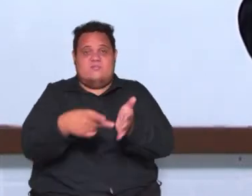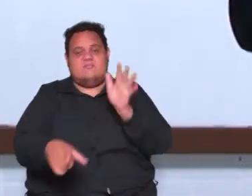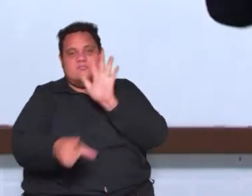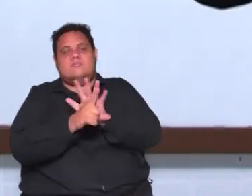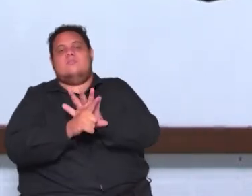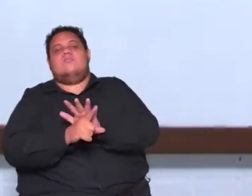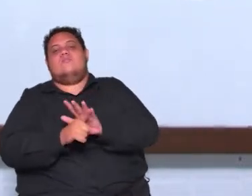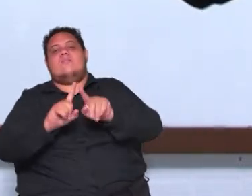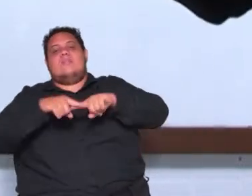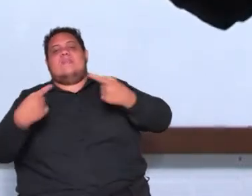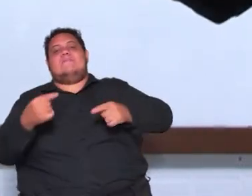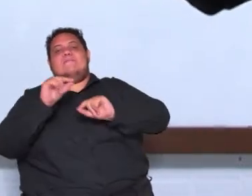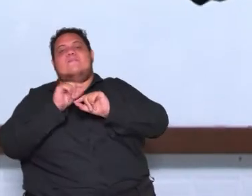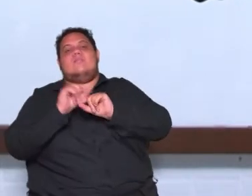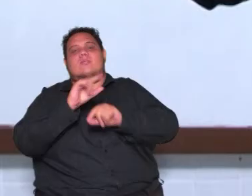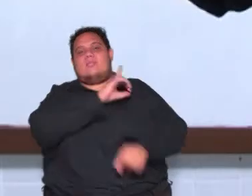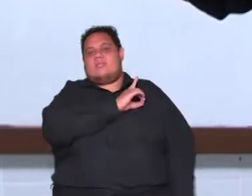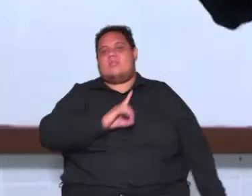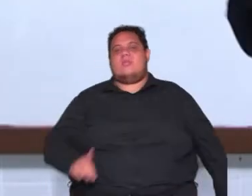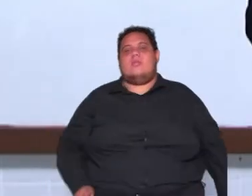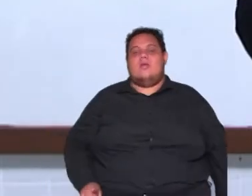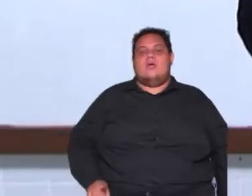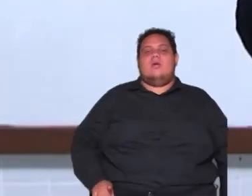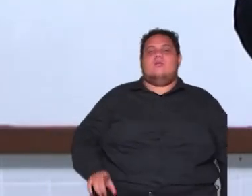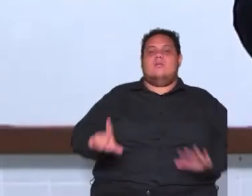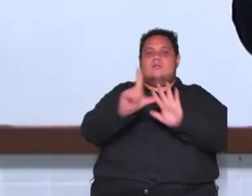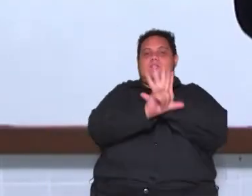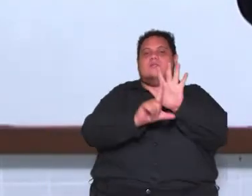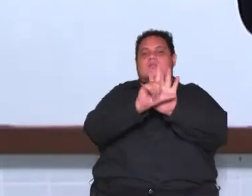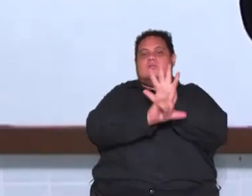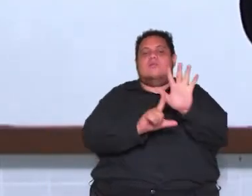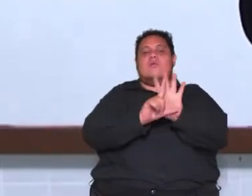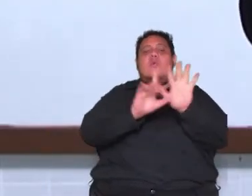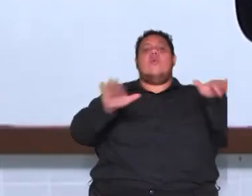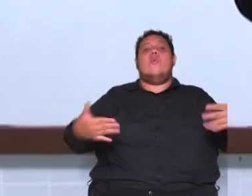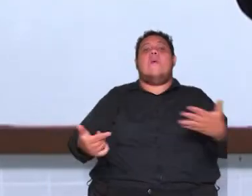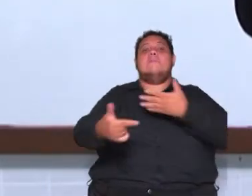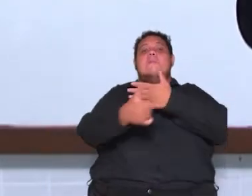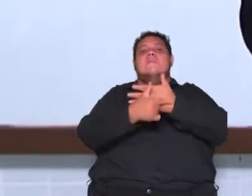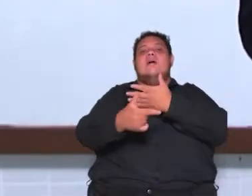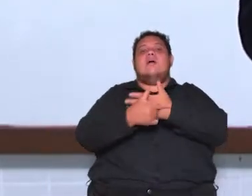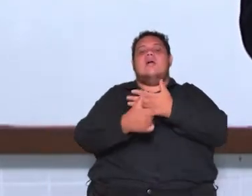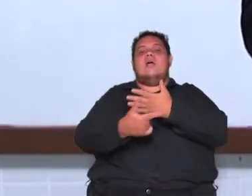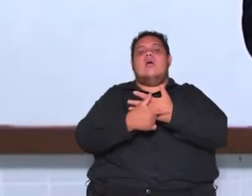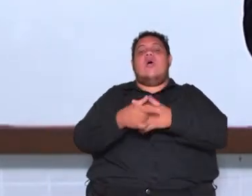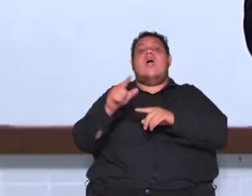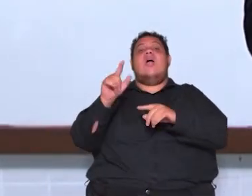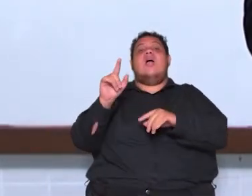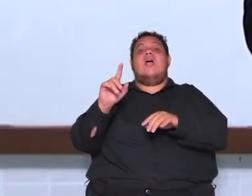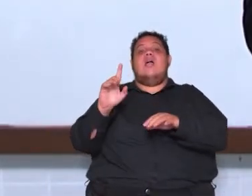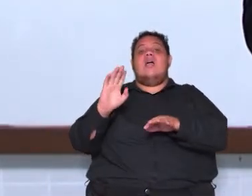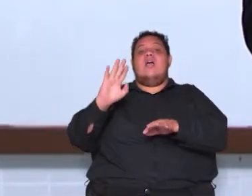feita pelos deputados pelos legisladores qual é o papel do executivo cumprir a lei